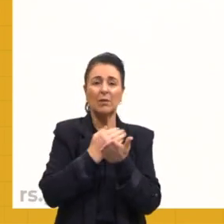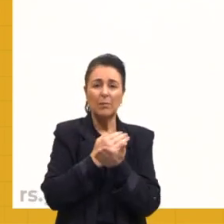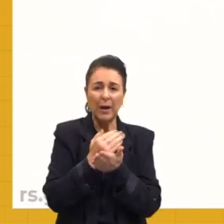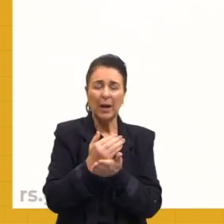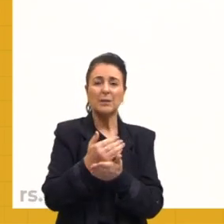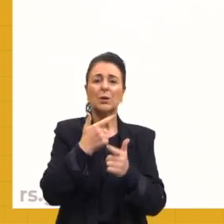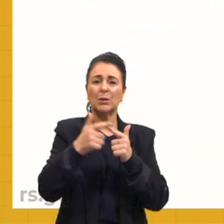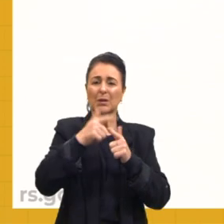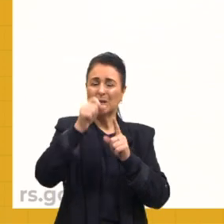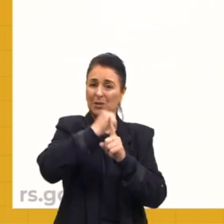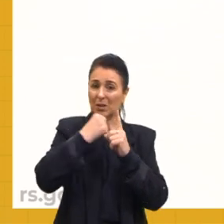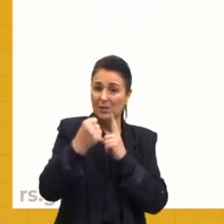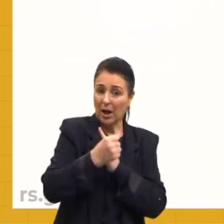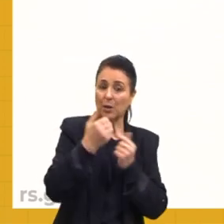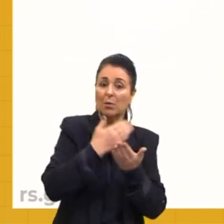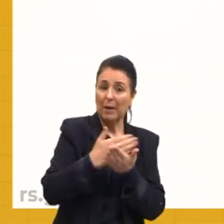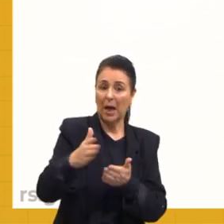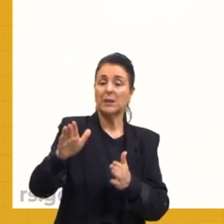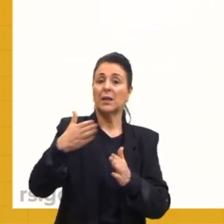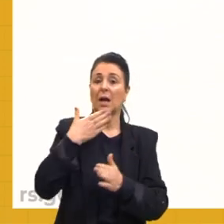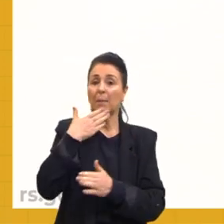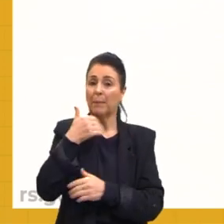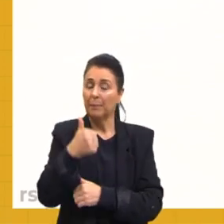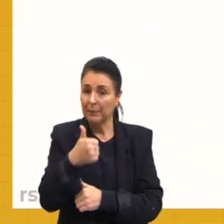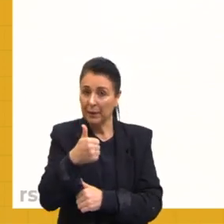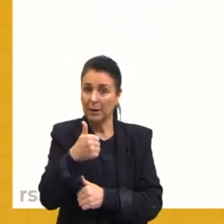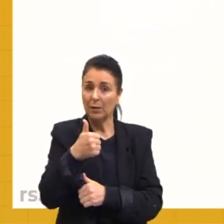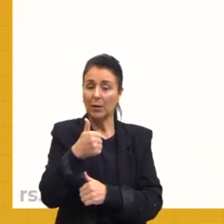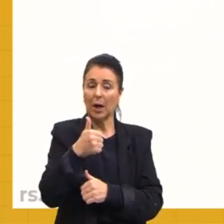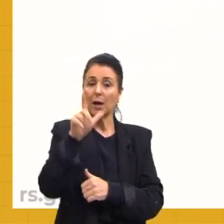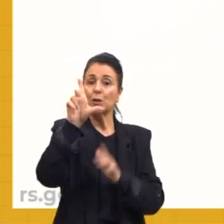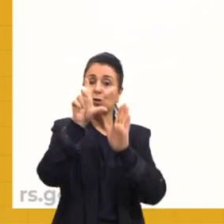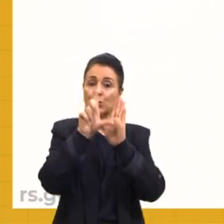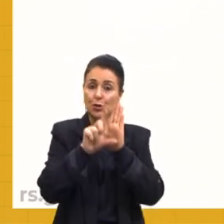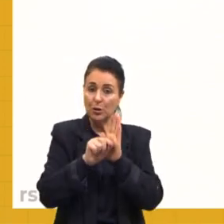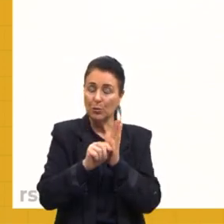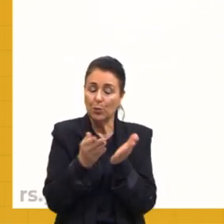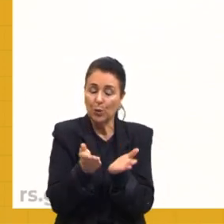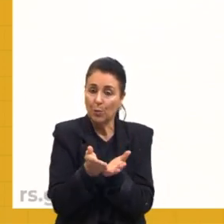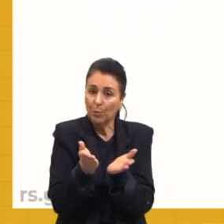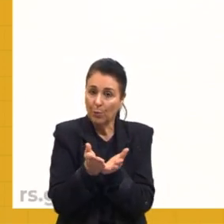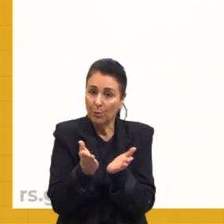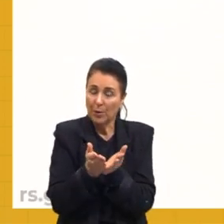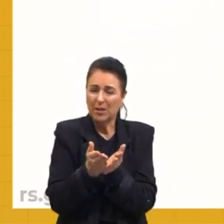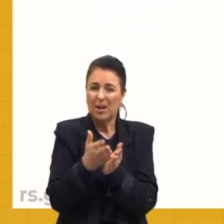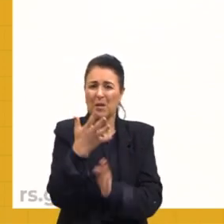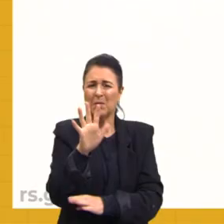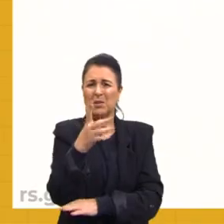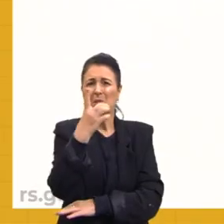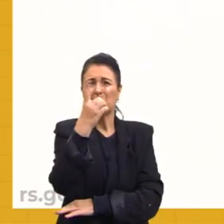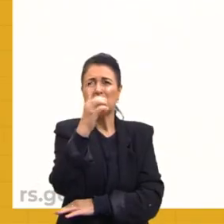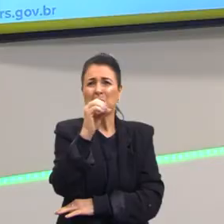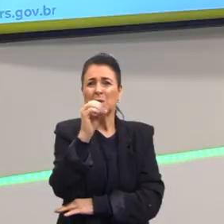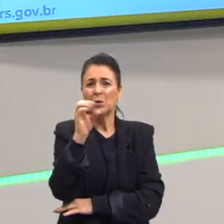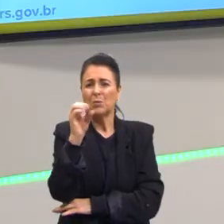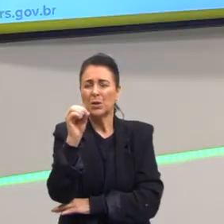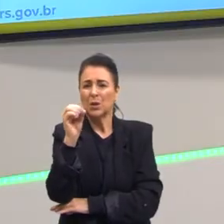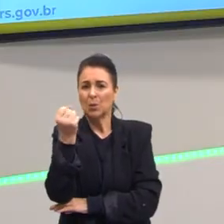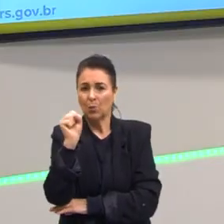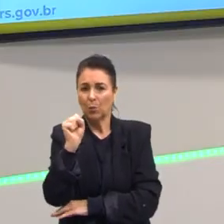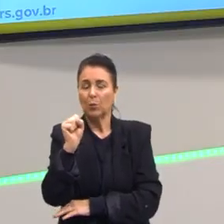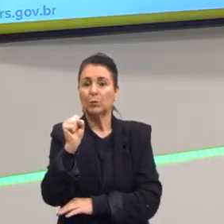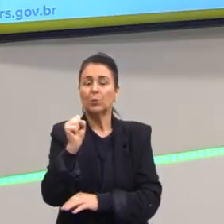melhoram a vida da população. Queda da pobreza. Em 2008, há uma crise